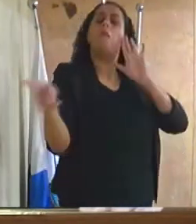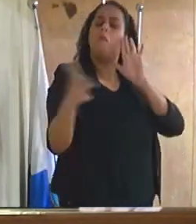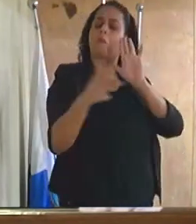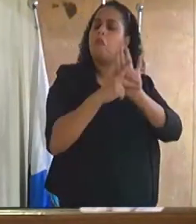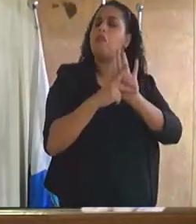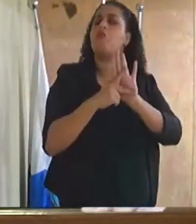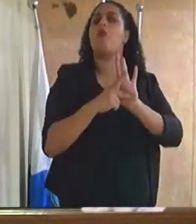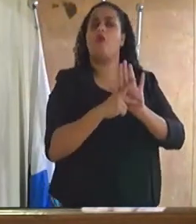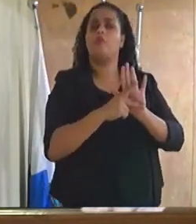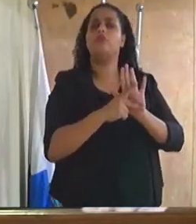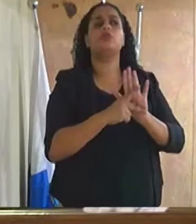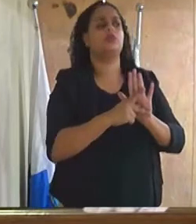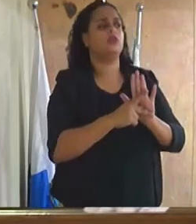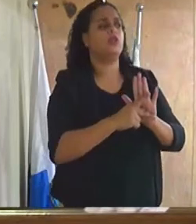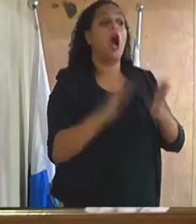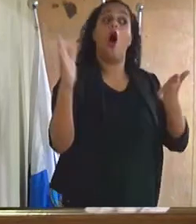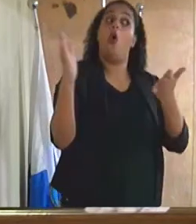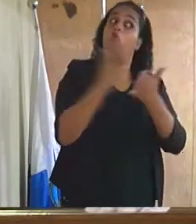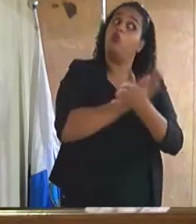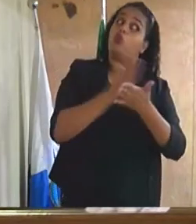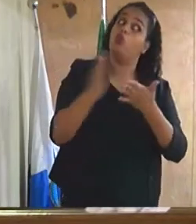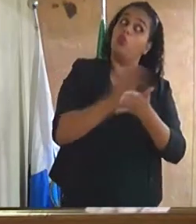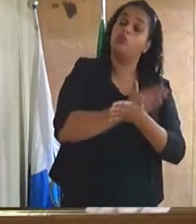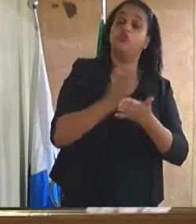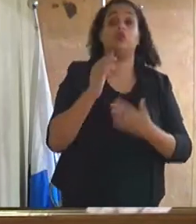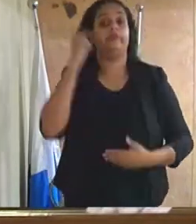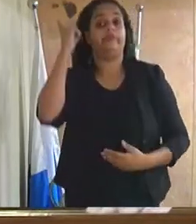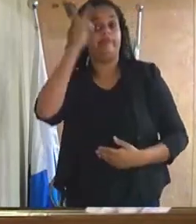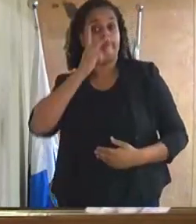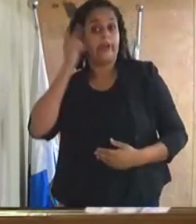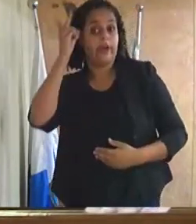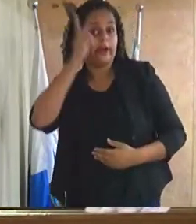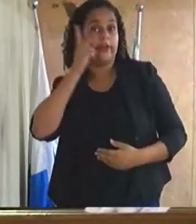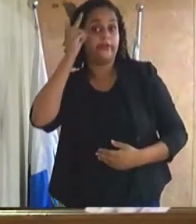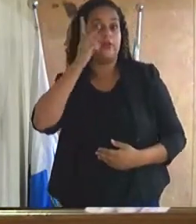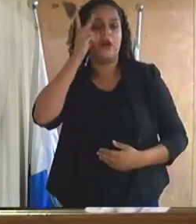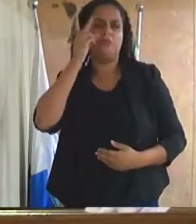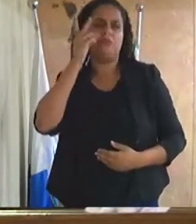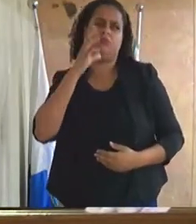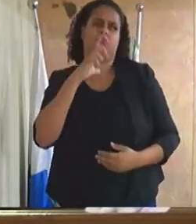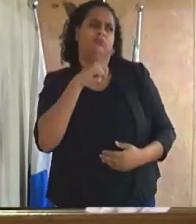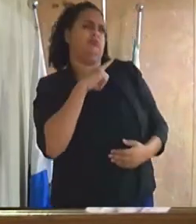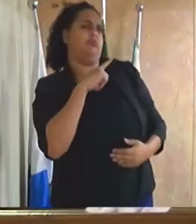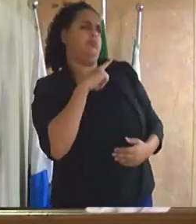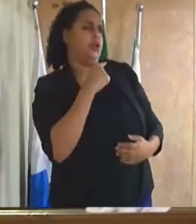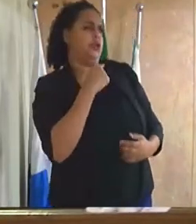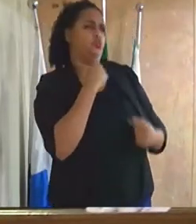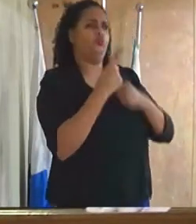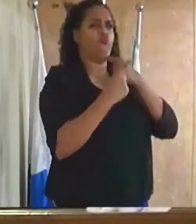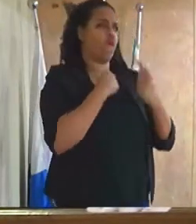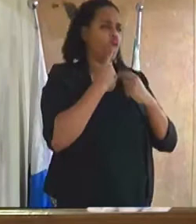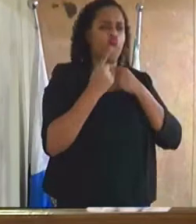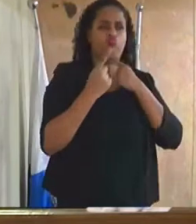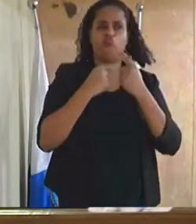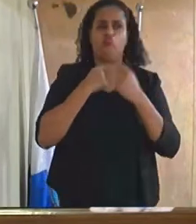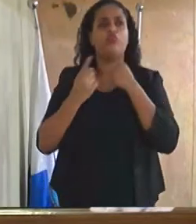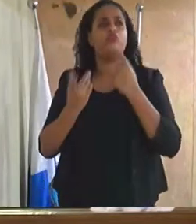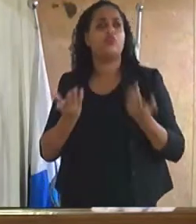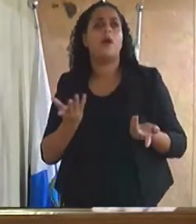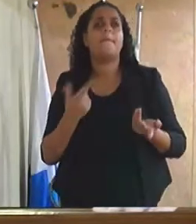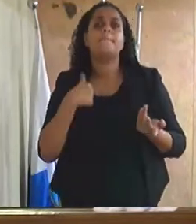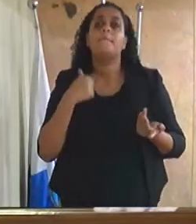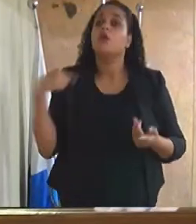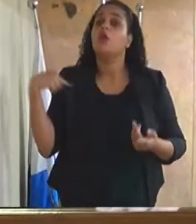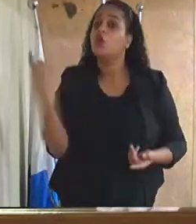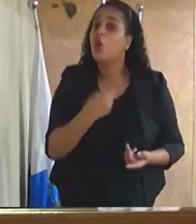alguns vereadores que tiveram dúvidas ora nós trabalhamos